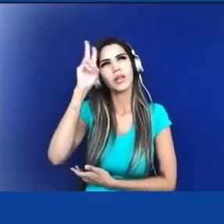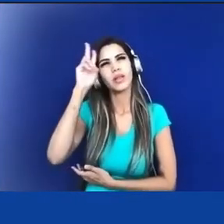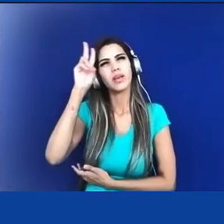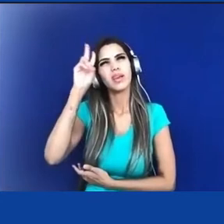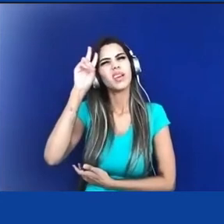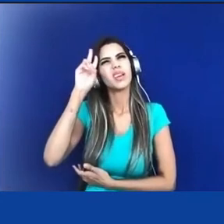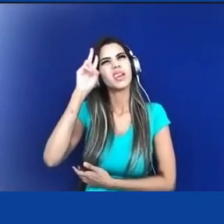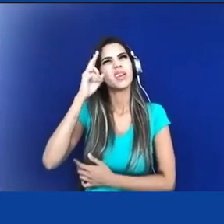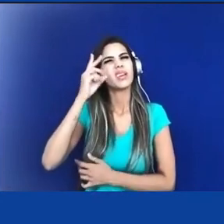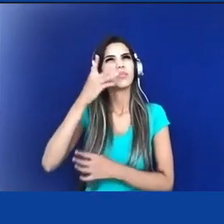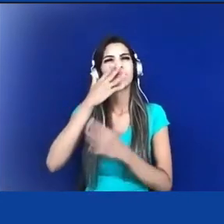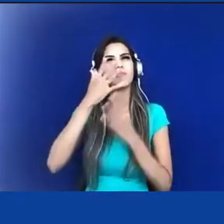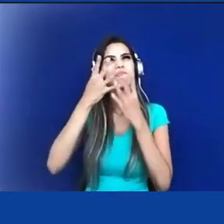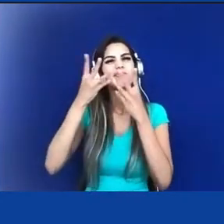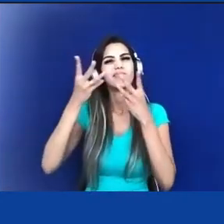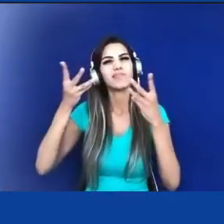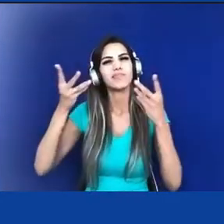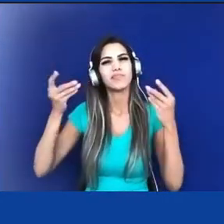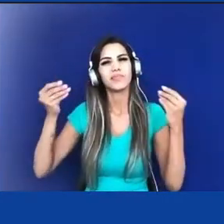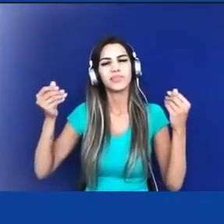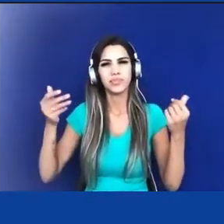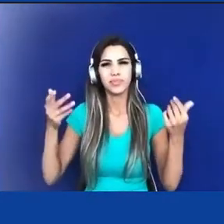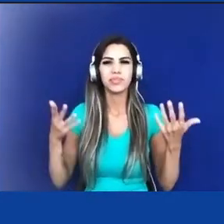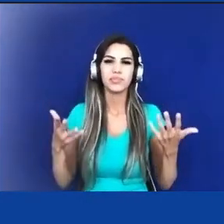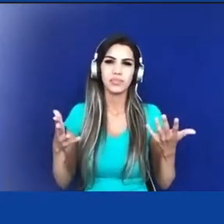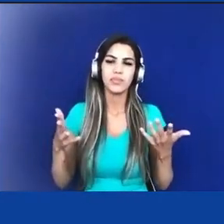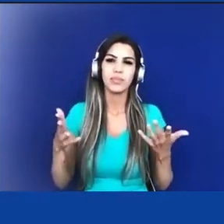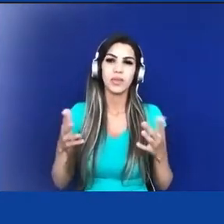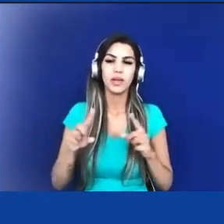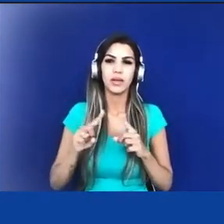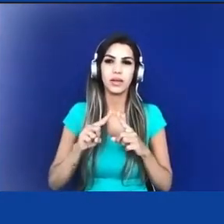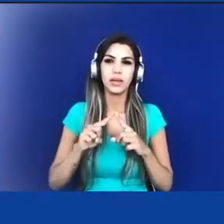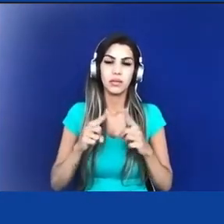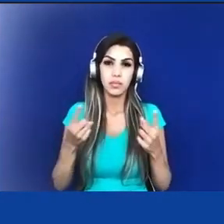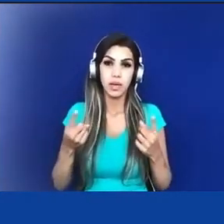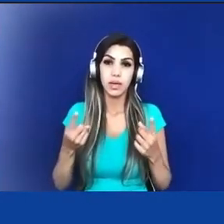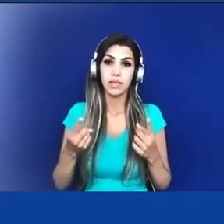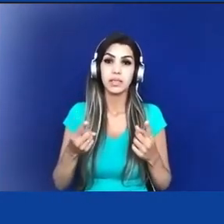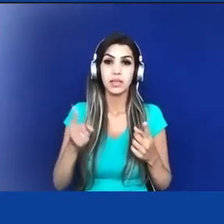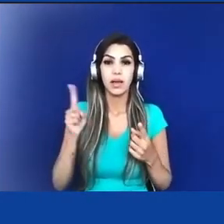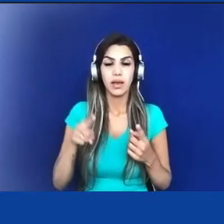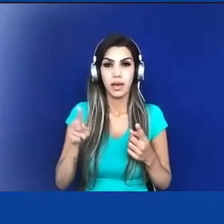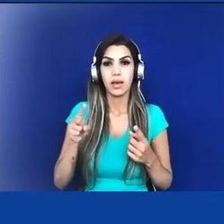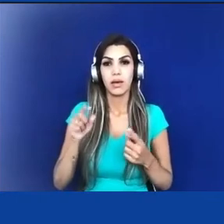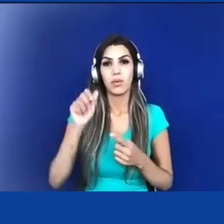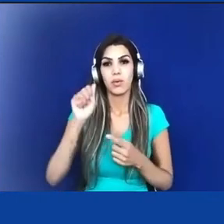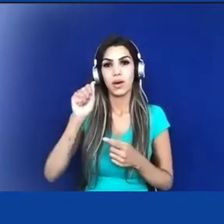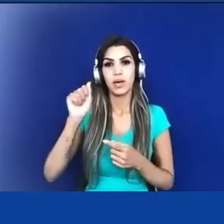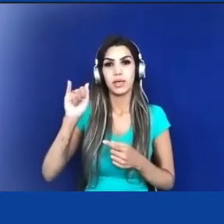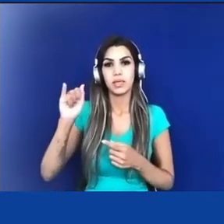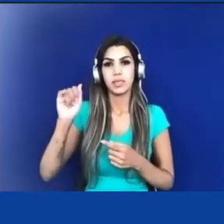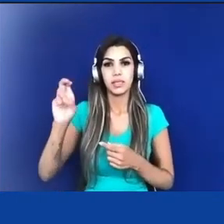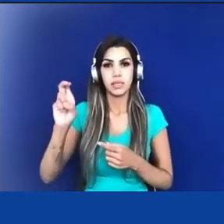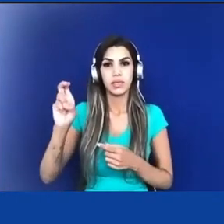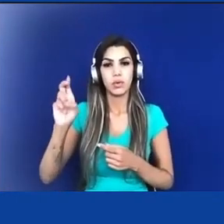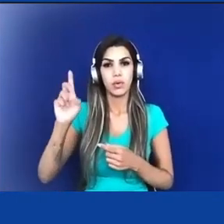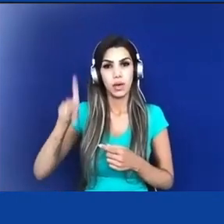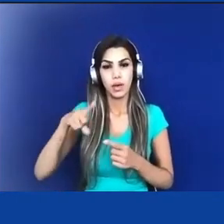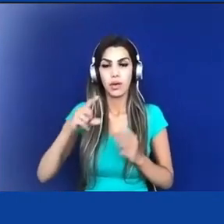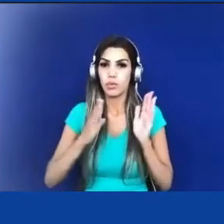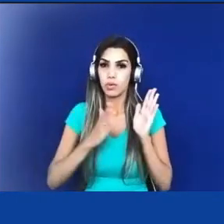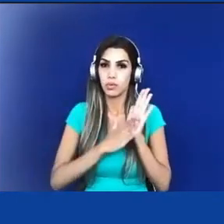Mas foi um ato, foi um ato promulgado pelo presidente da República que,